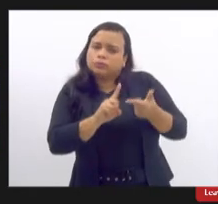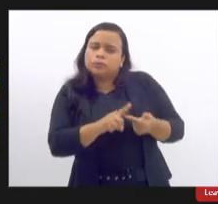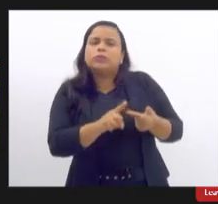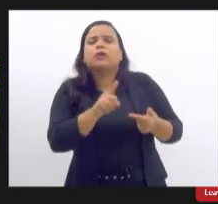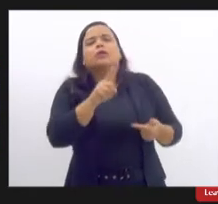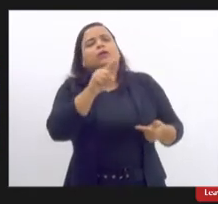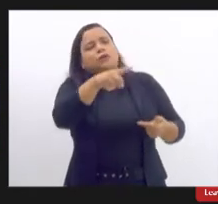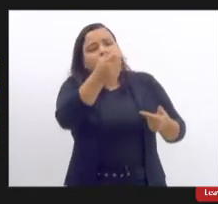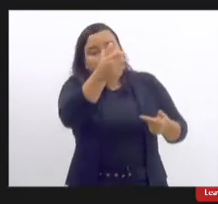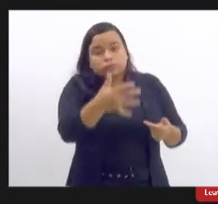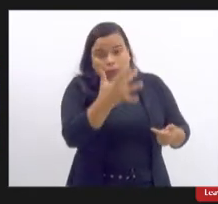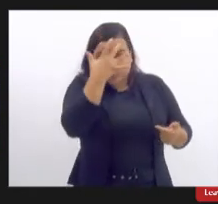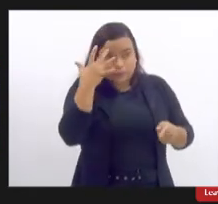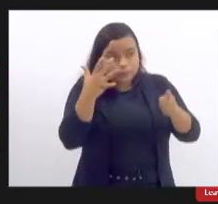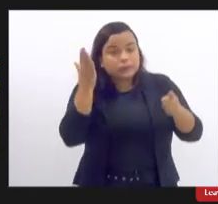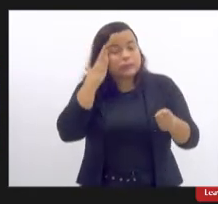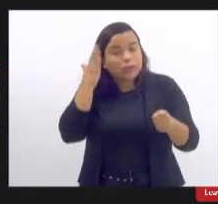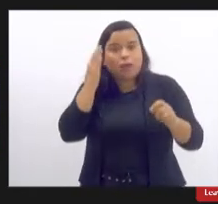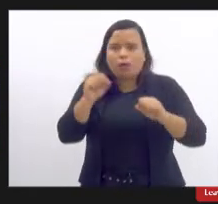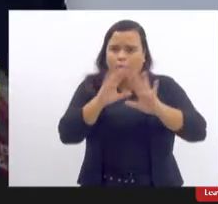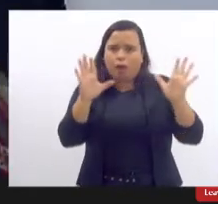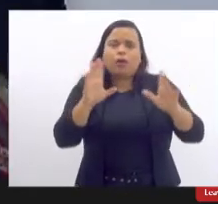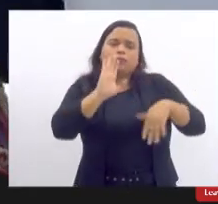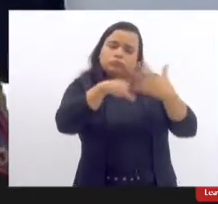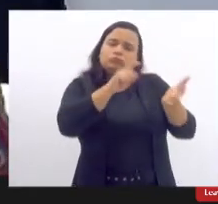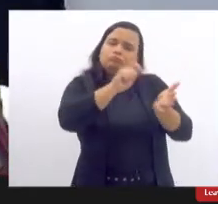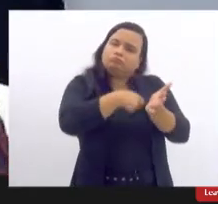sobre o assunto no termo de consentimento